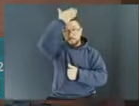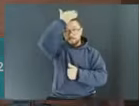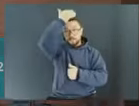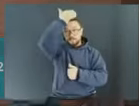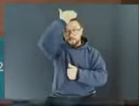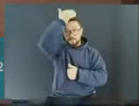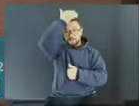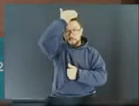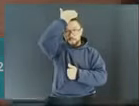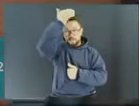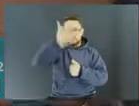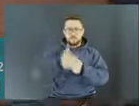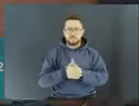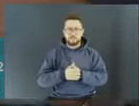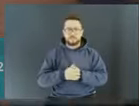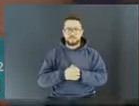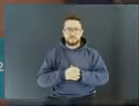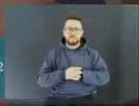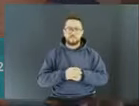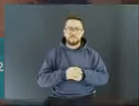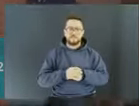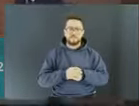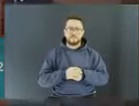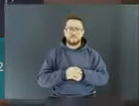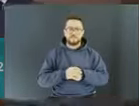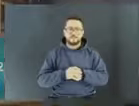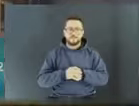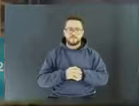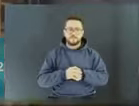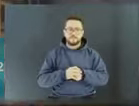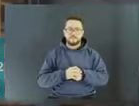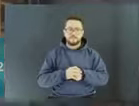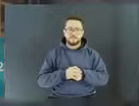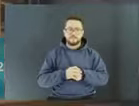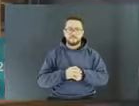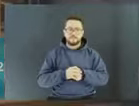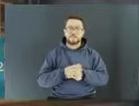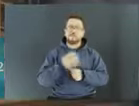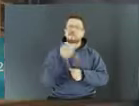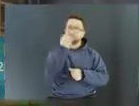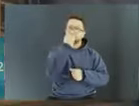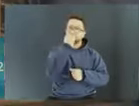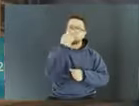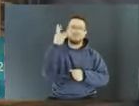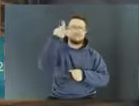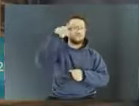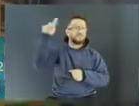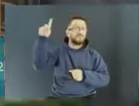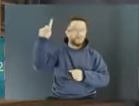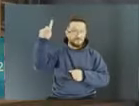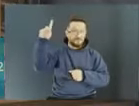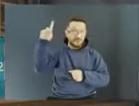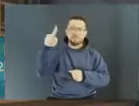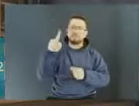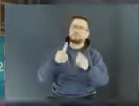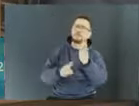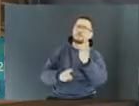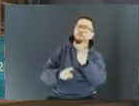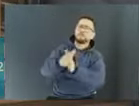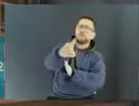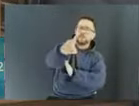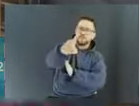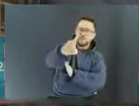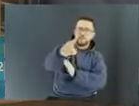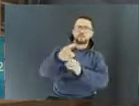Bom dia, senhor presidente. Bom dia a todos os vereadores e vereadoras, aos nossos convidados. Eu pergunto ao Almir, toda vez que vem uma